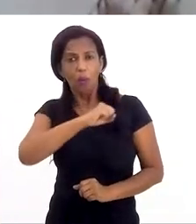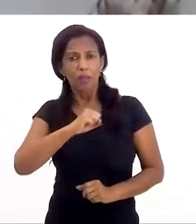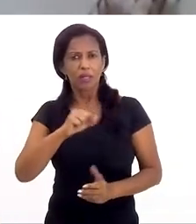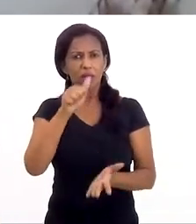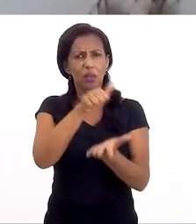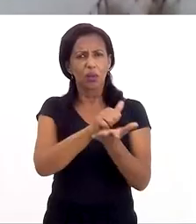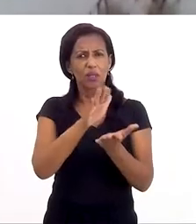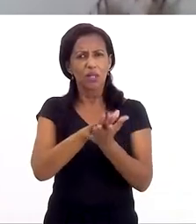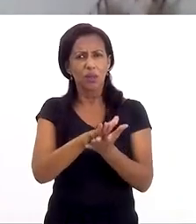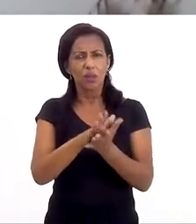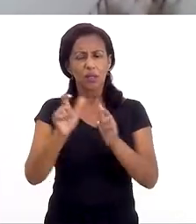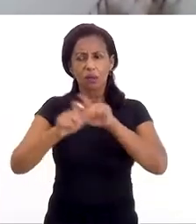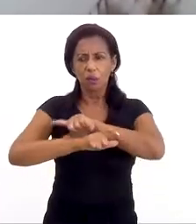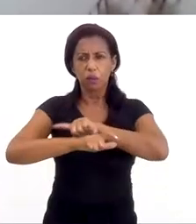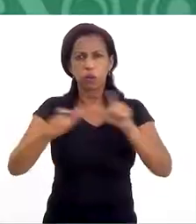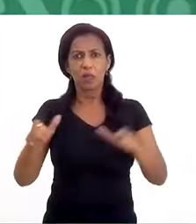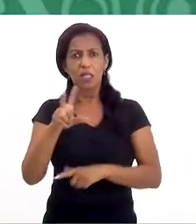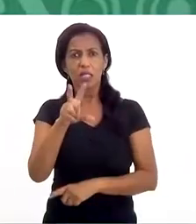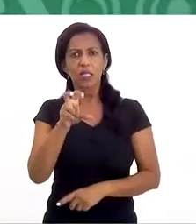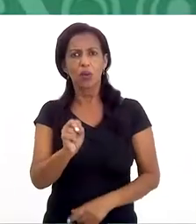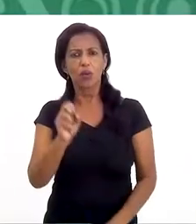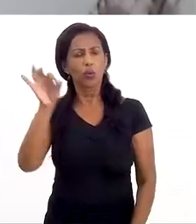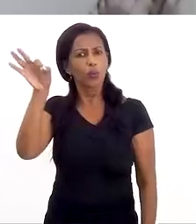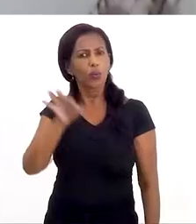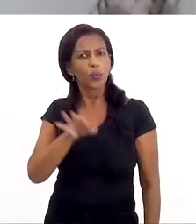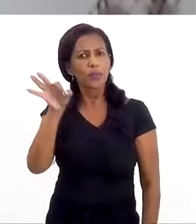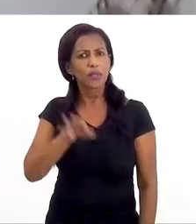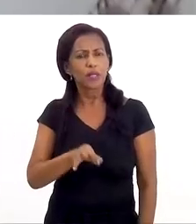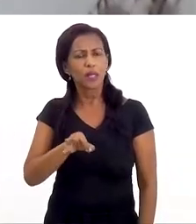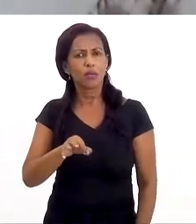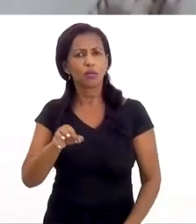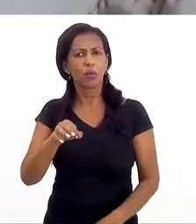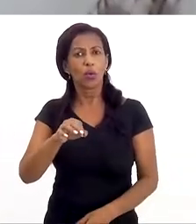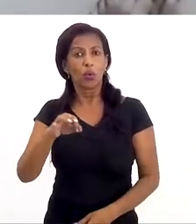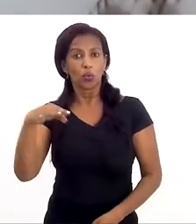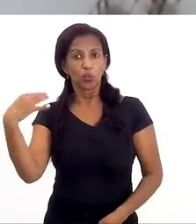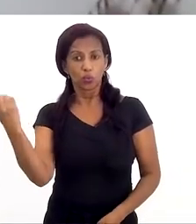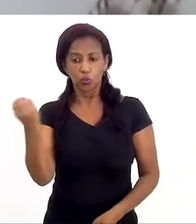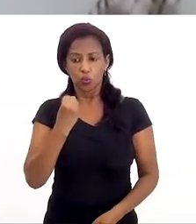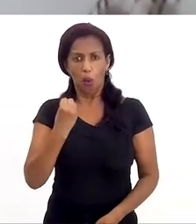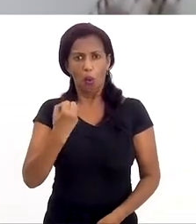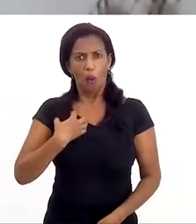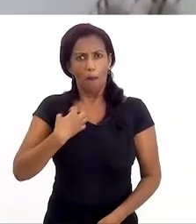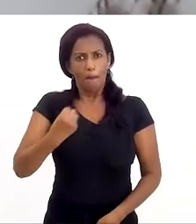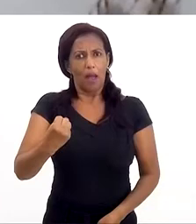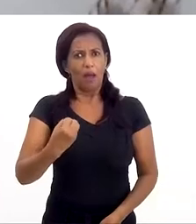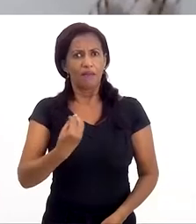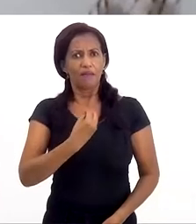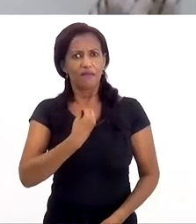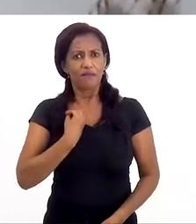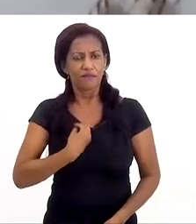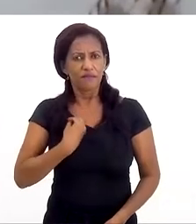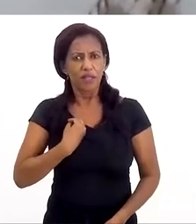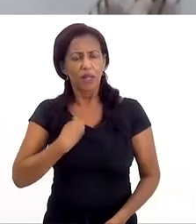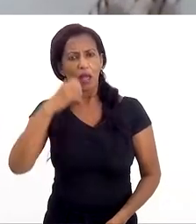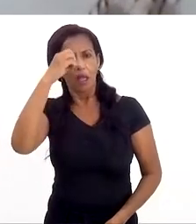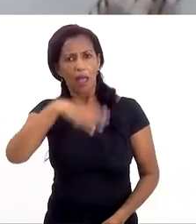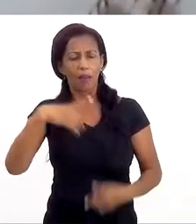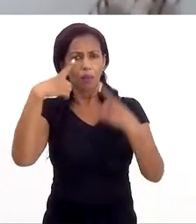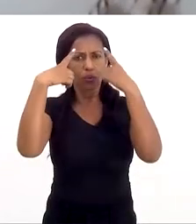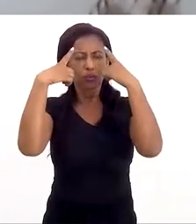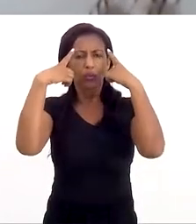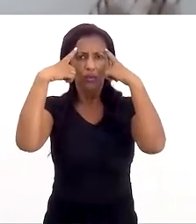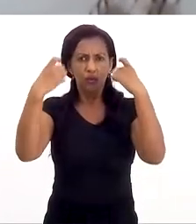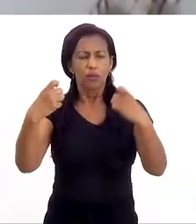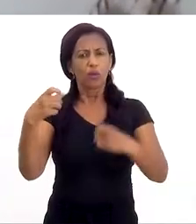consequências são gigantes e 58% dos suicídios no nosso país estão relacionados ao abuso